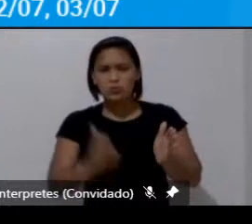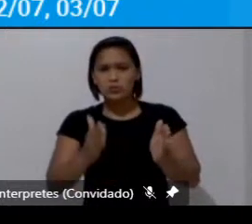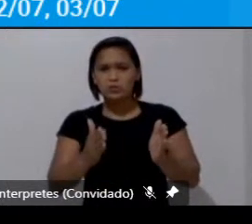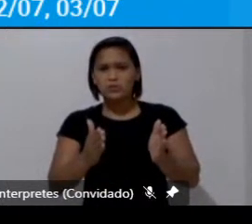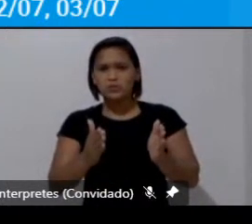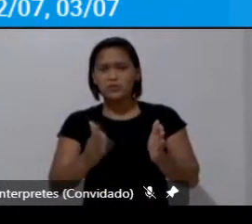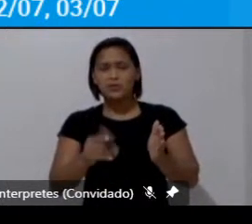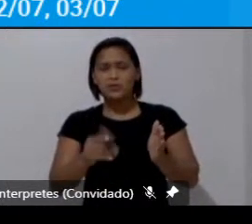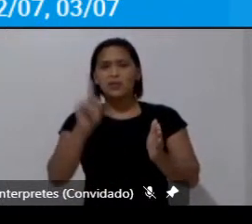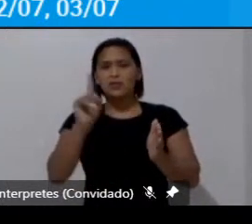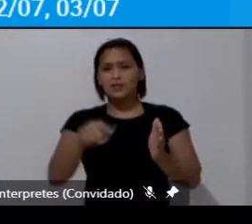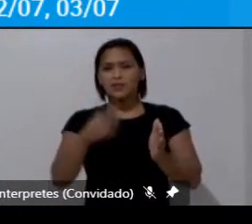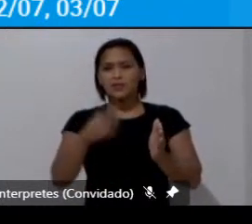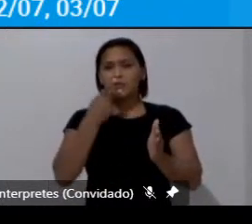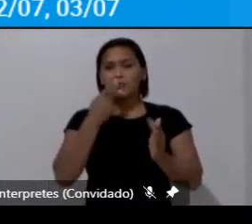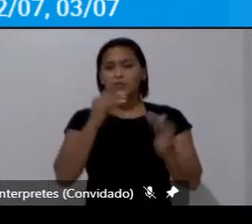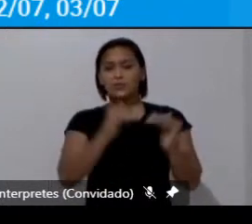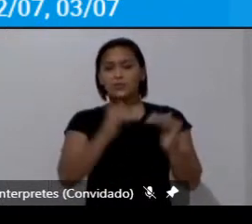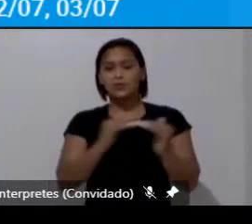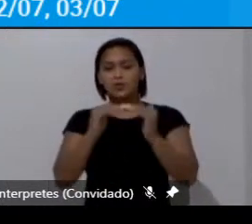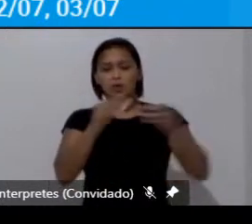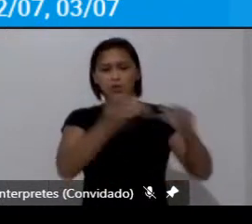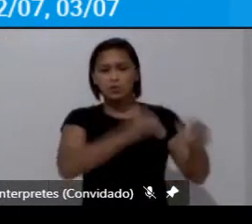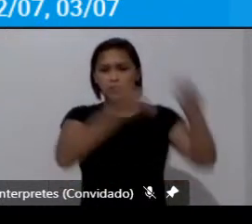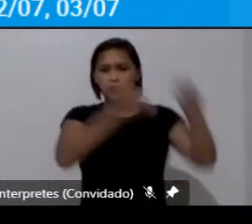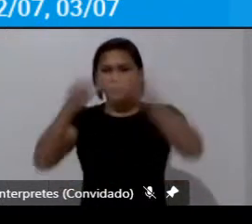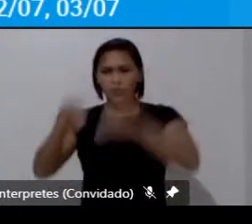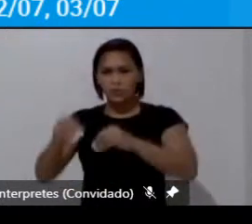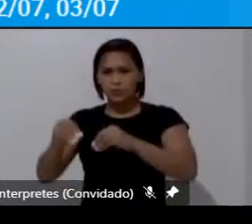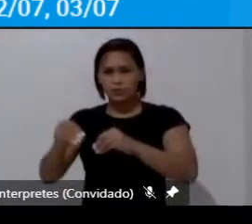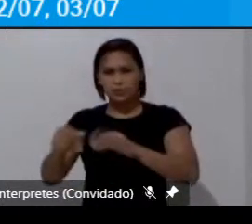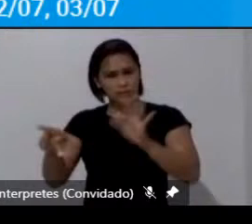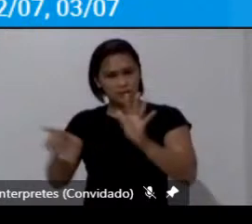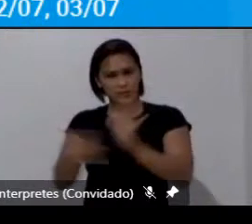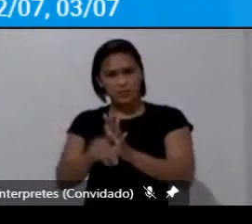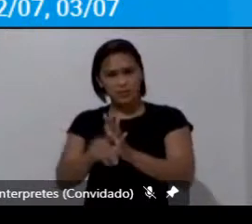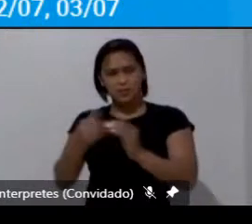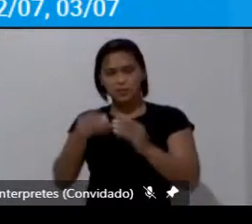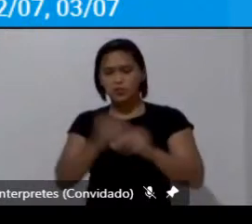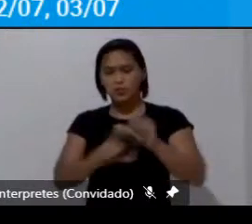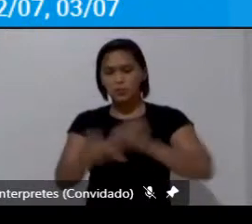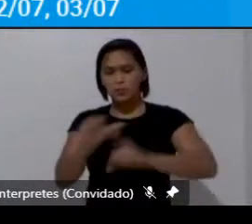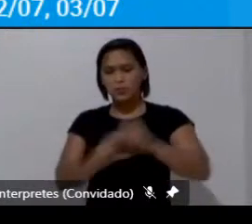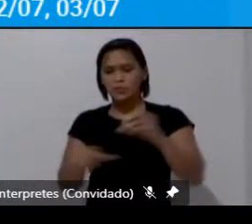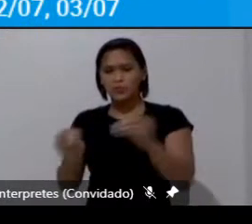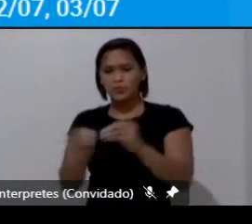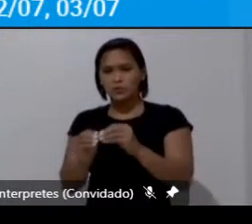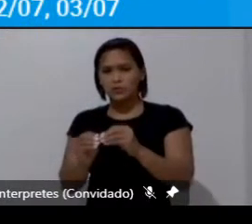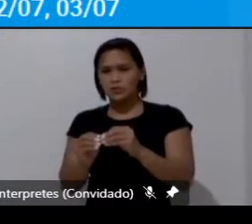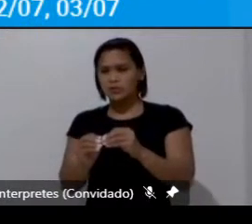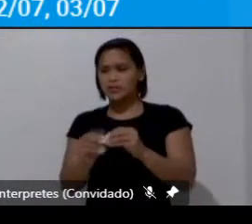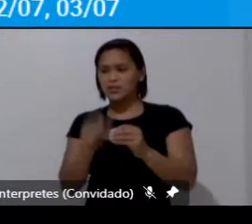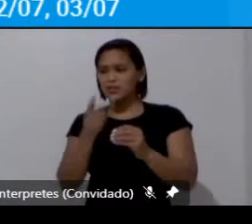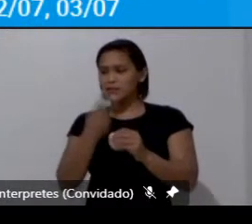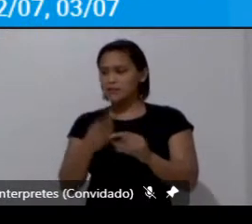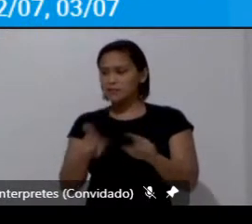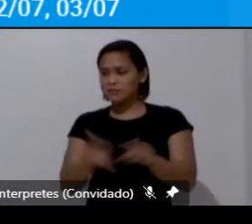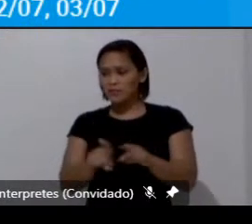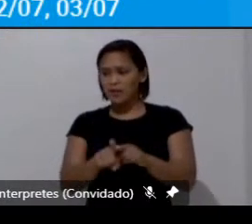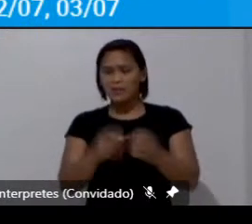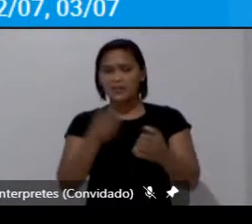quase que o deslocamento, a mudança de posicionamento no espaço. São